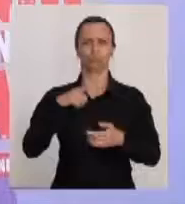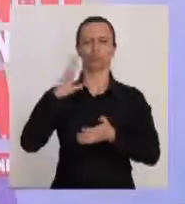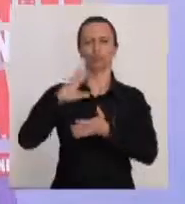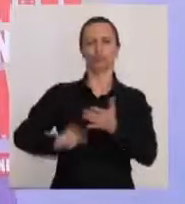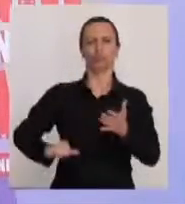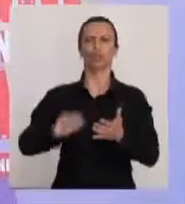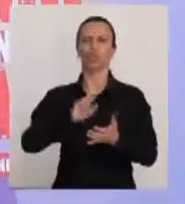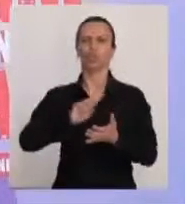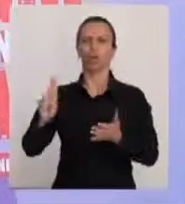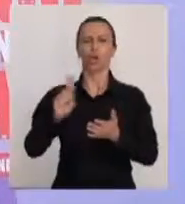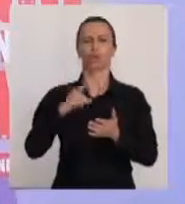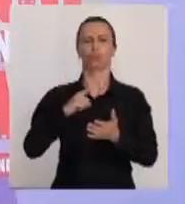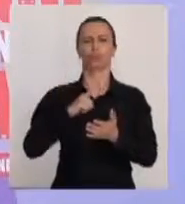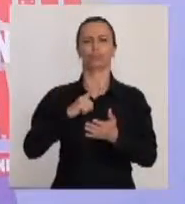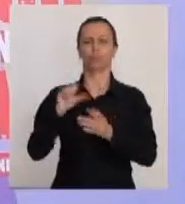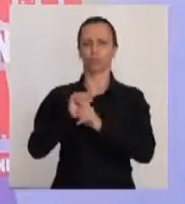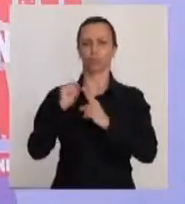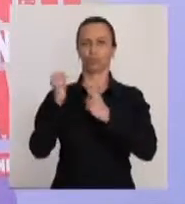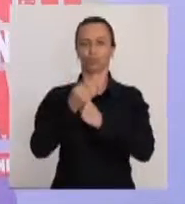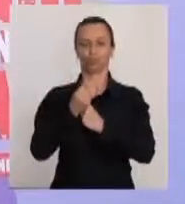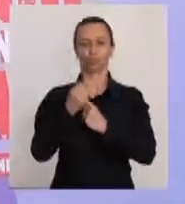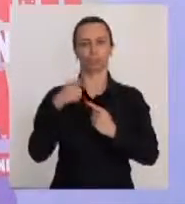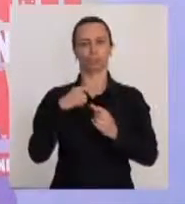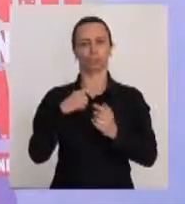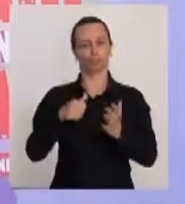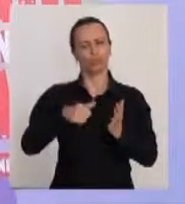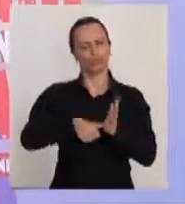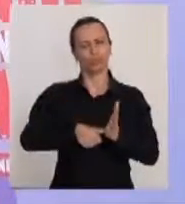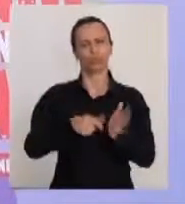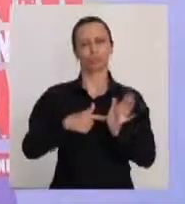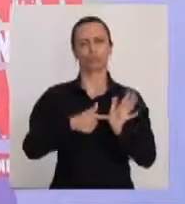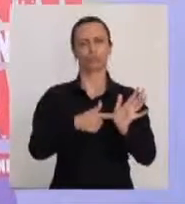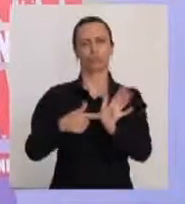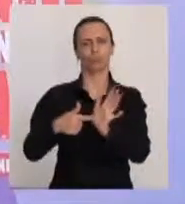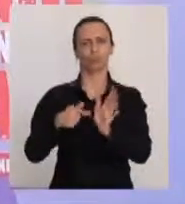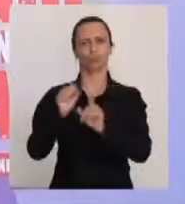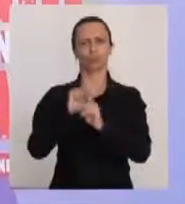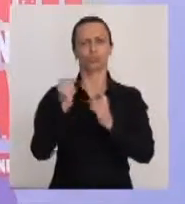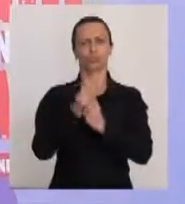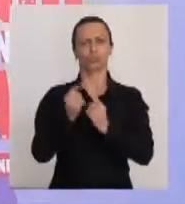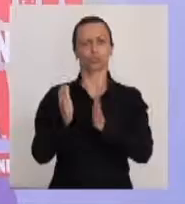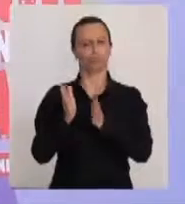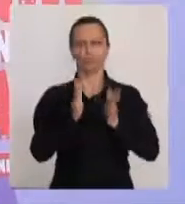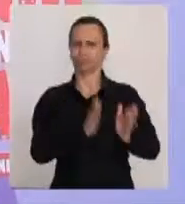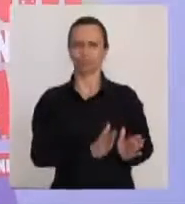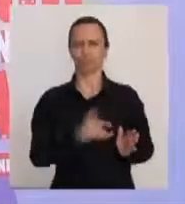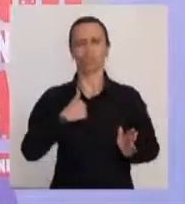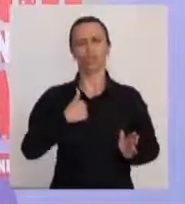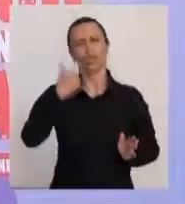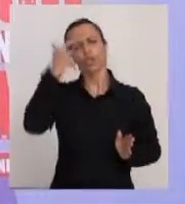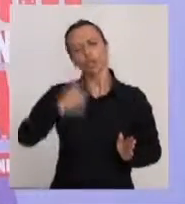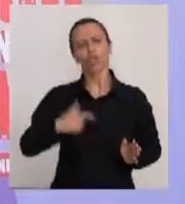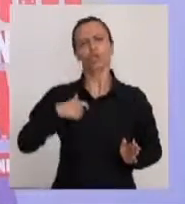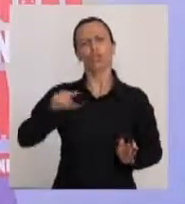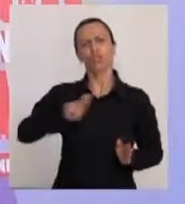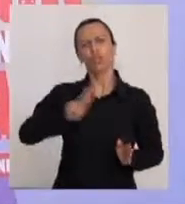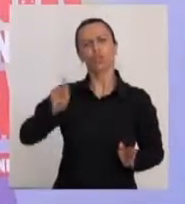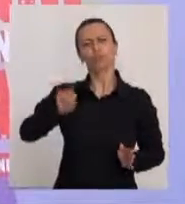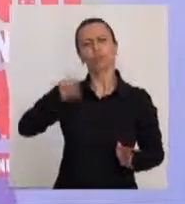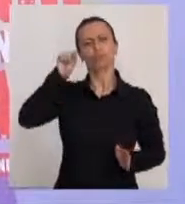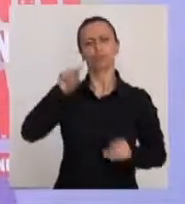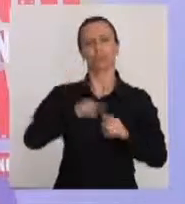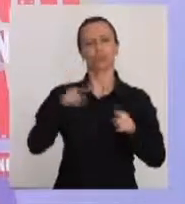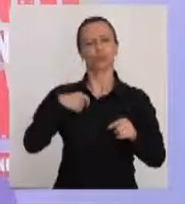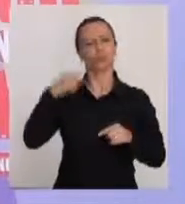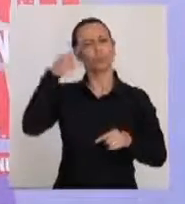que a gente abdica do nosso nome de social, que a gente se identifica no mundo e na sociedade, para usar o nome de registro.